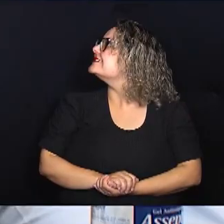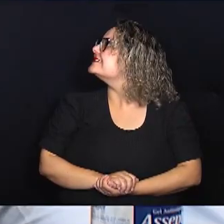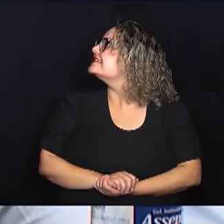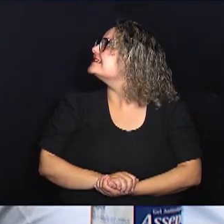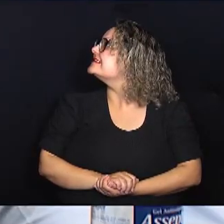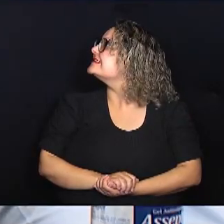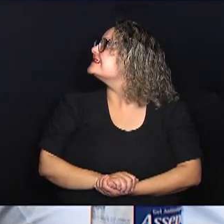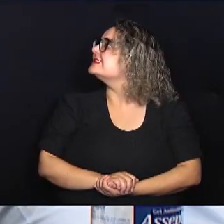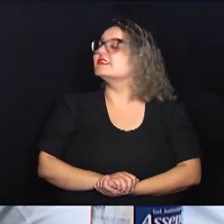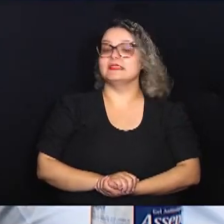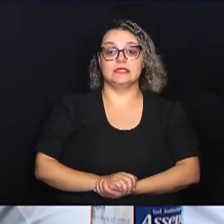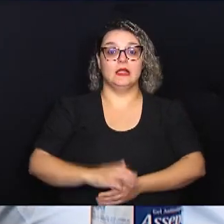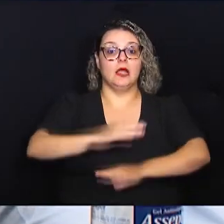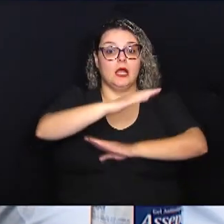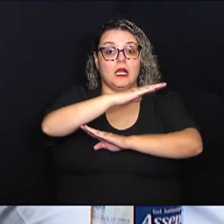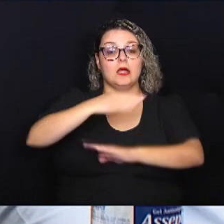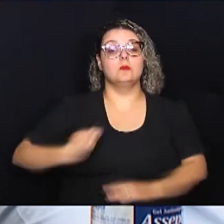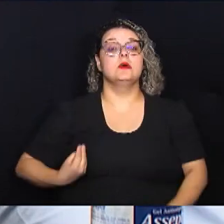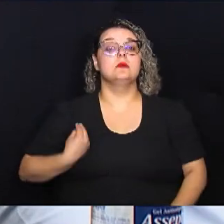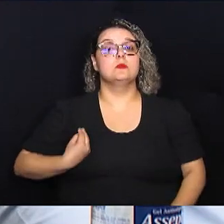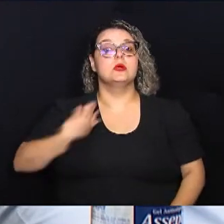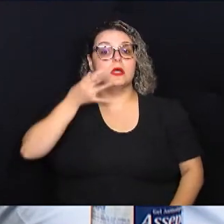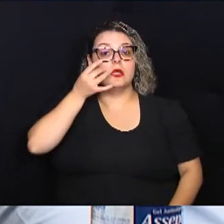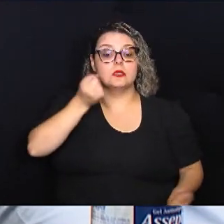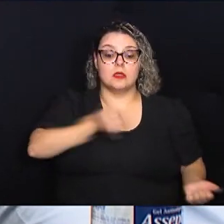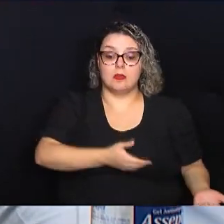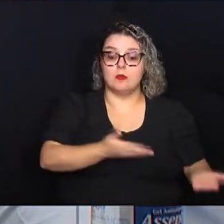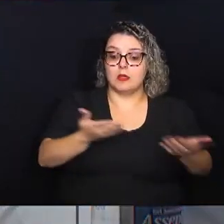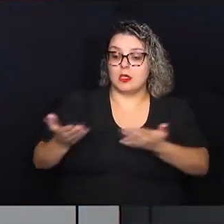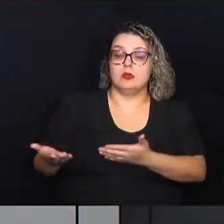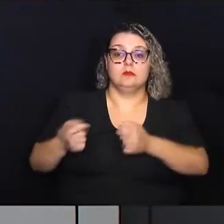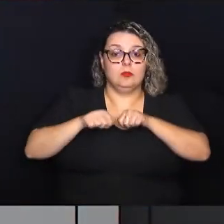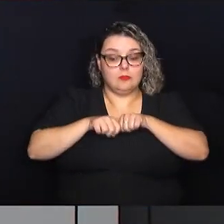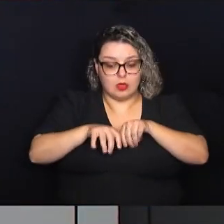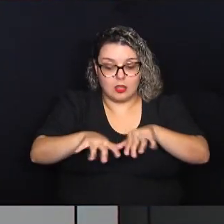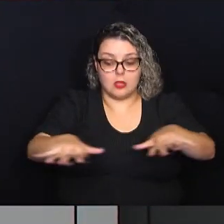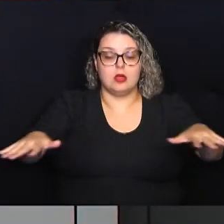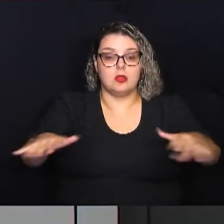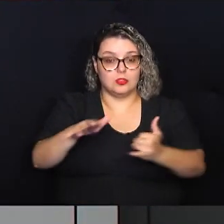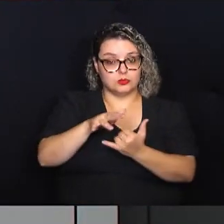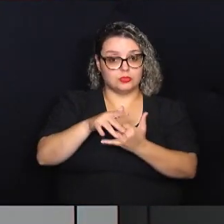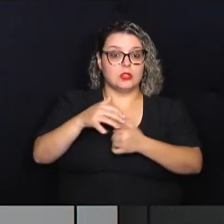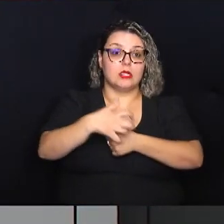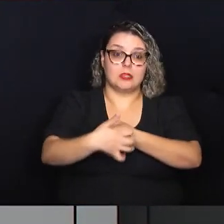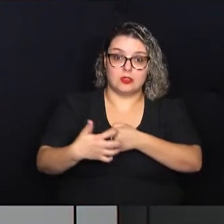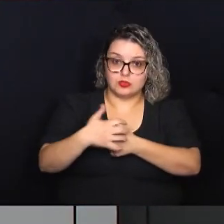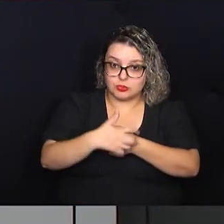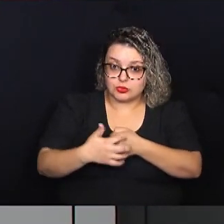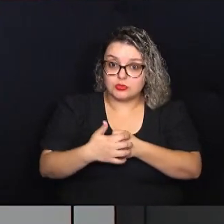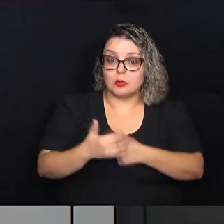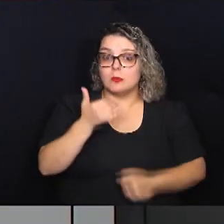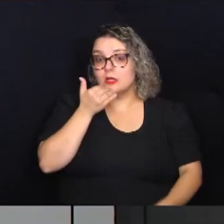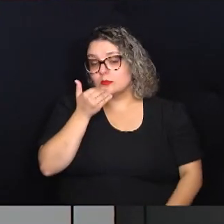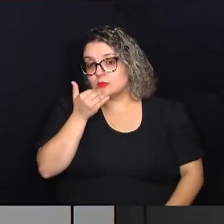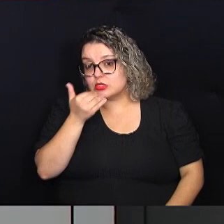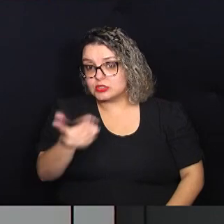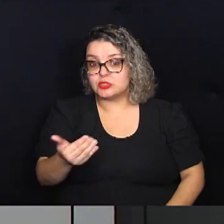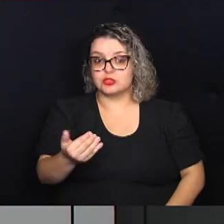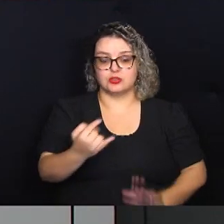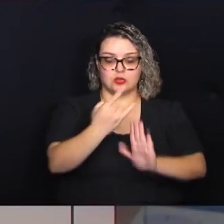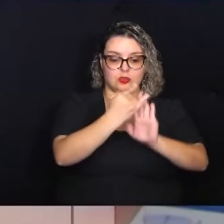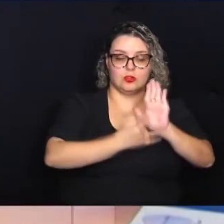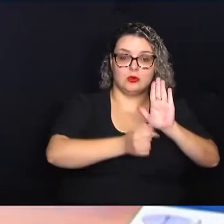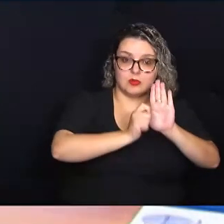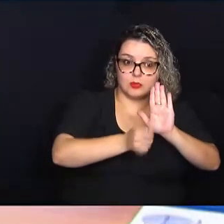A Câmara esteve presente na apresentação da ampliação do canal digital para solicitação de ficha de